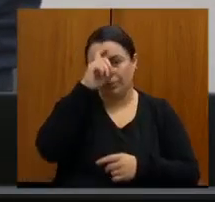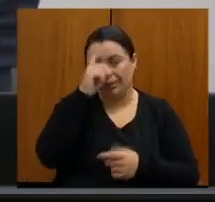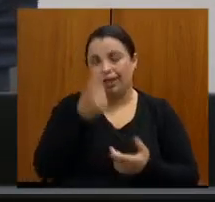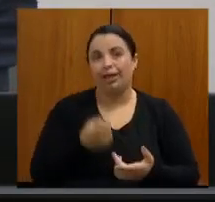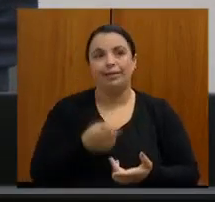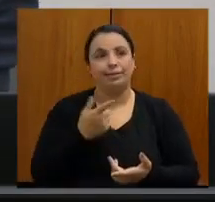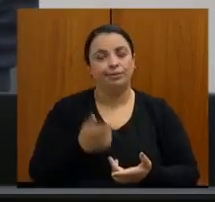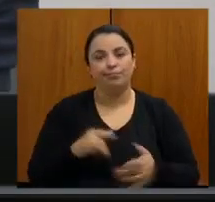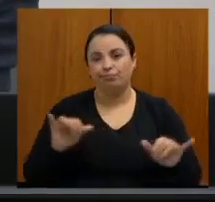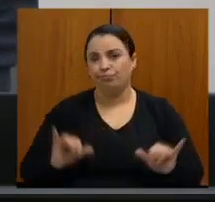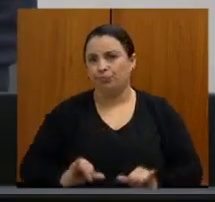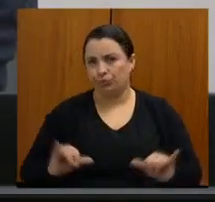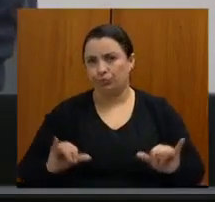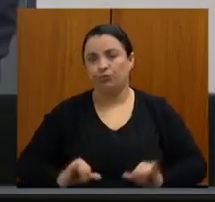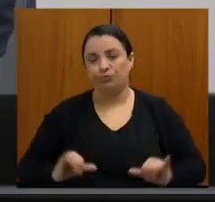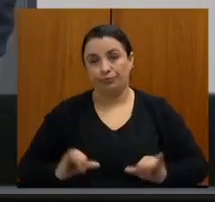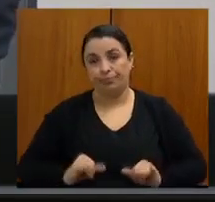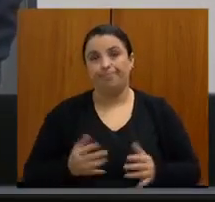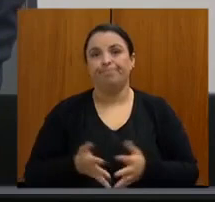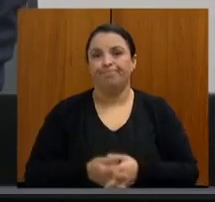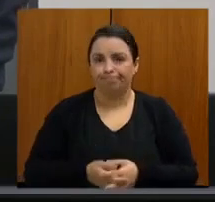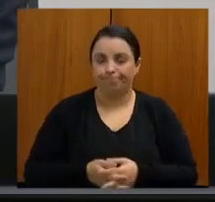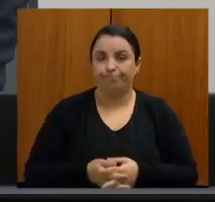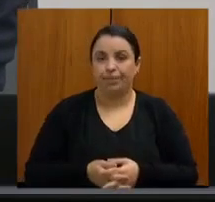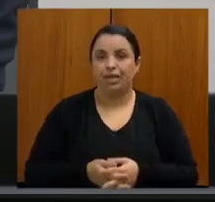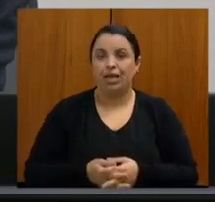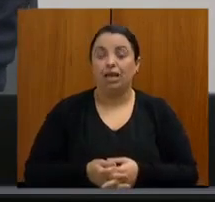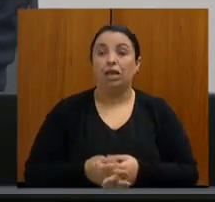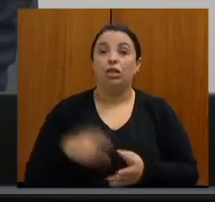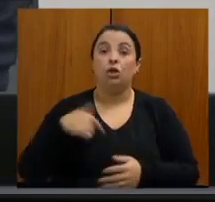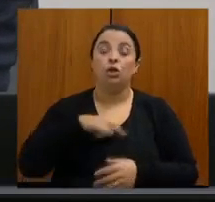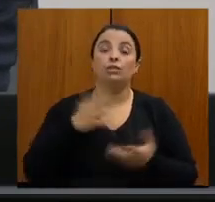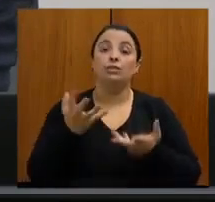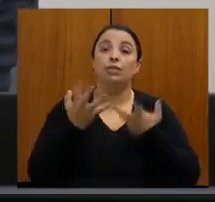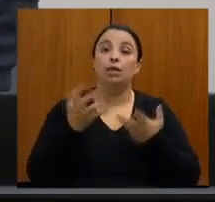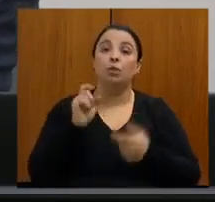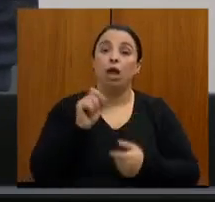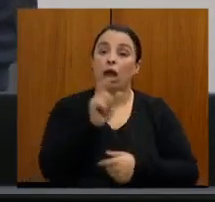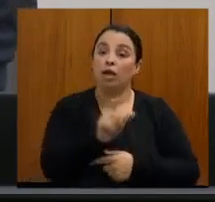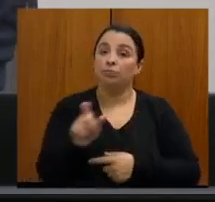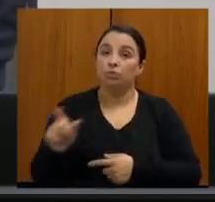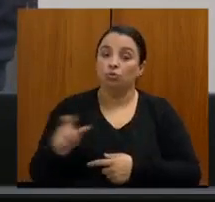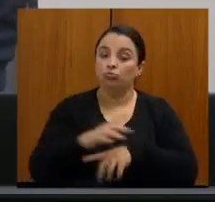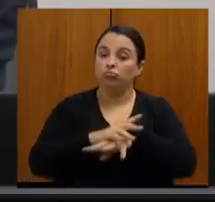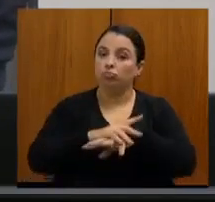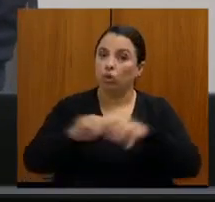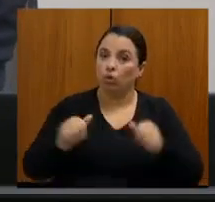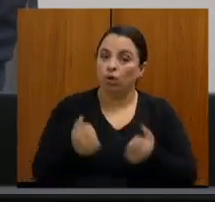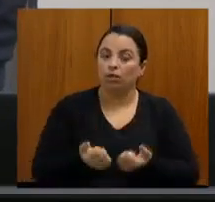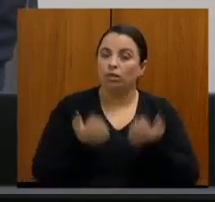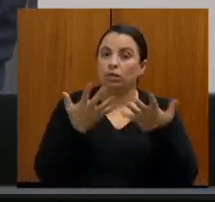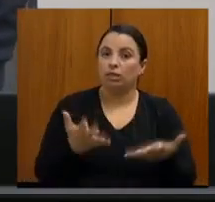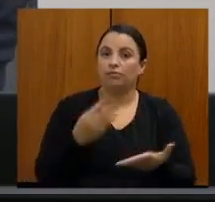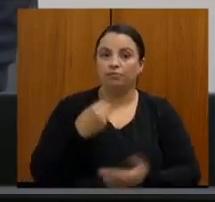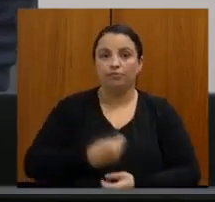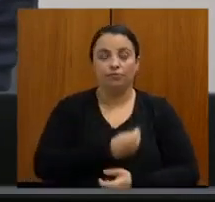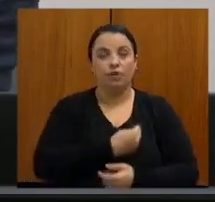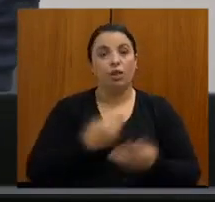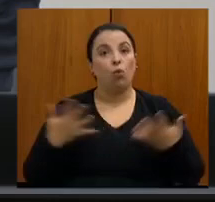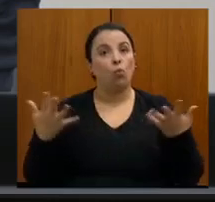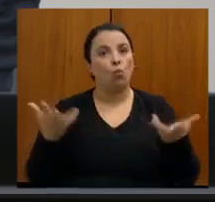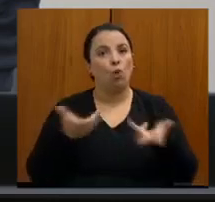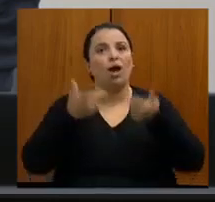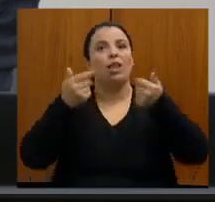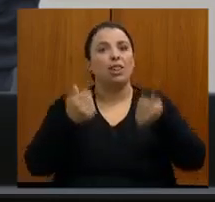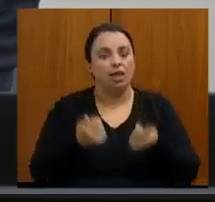sofrimento. Então, o que a gente busca aqui é curar os pacientes e trazer qualidade de vida para que